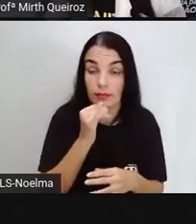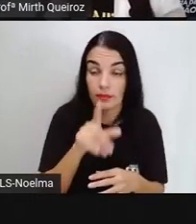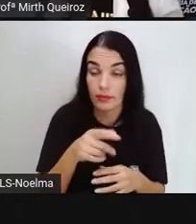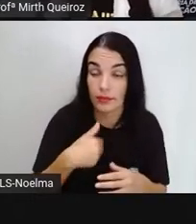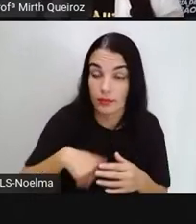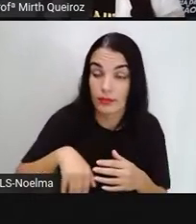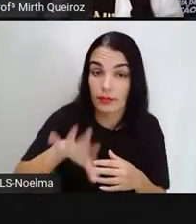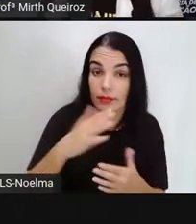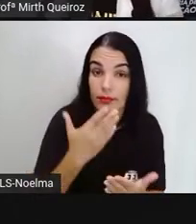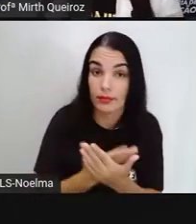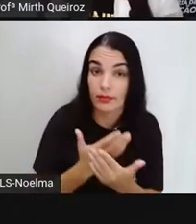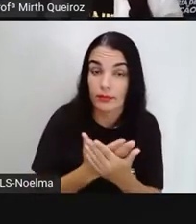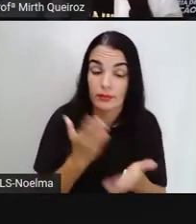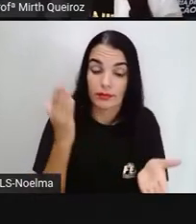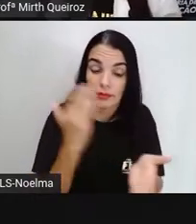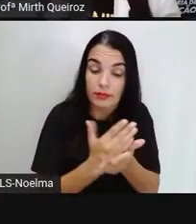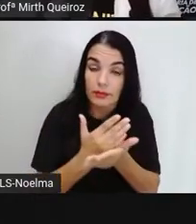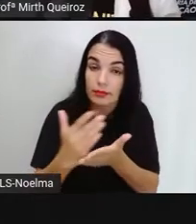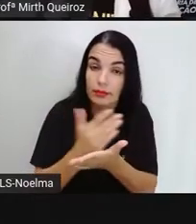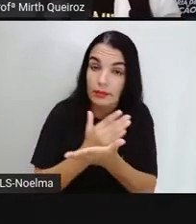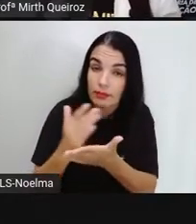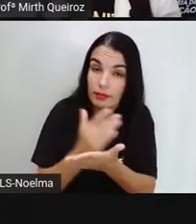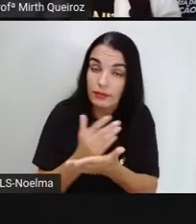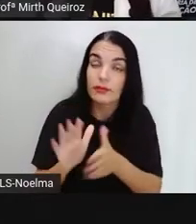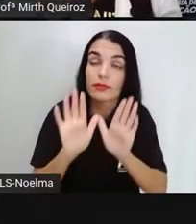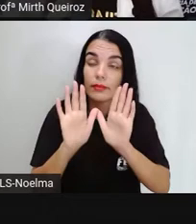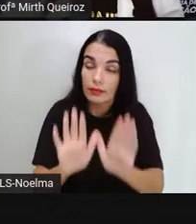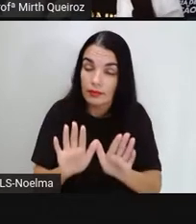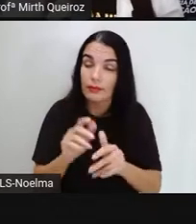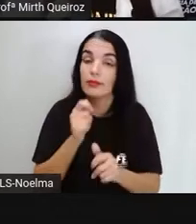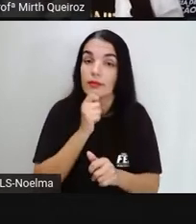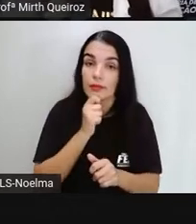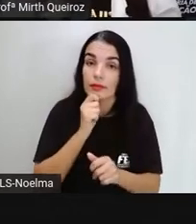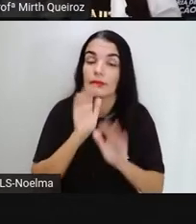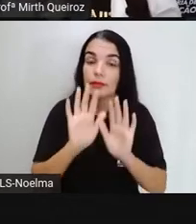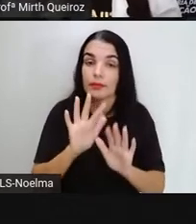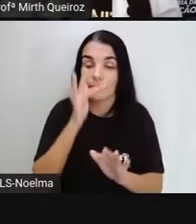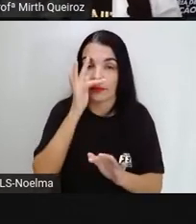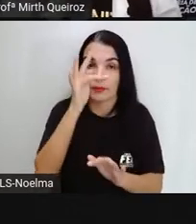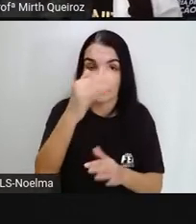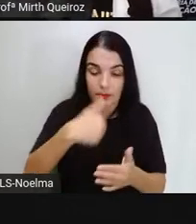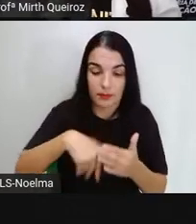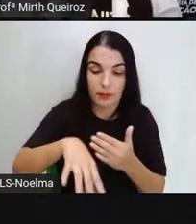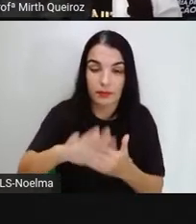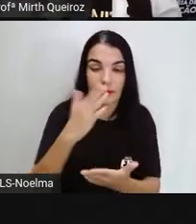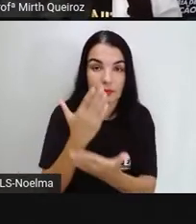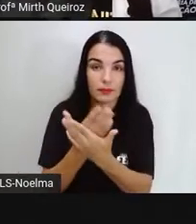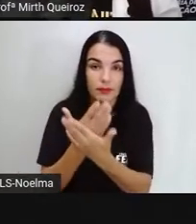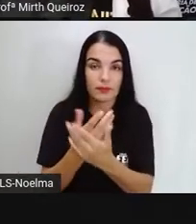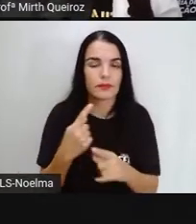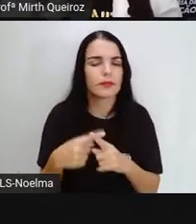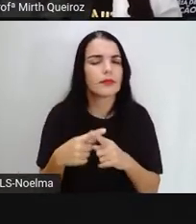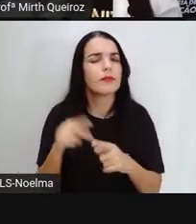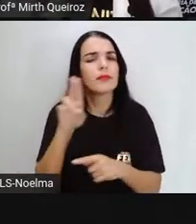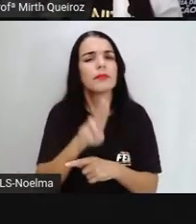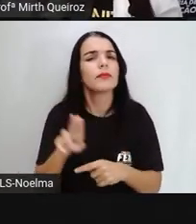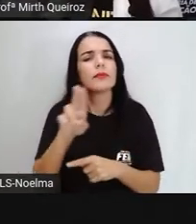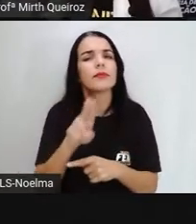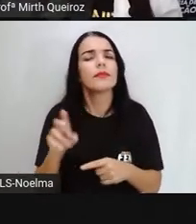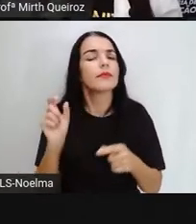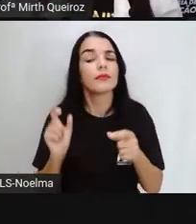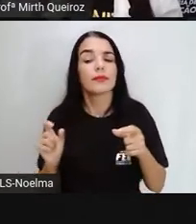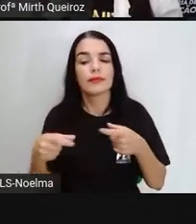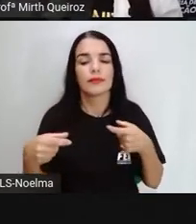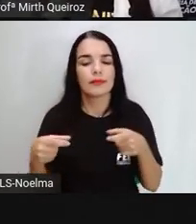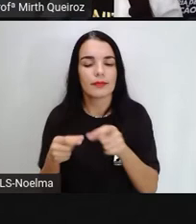estou certeza que vocês já viram um pouquinho, né? Sobre esse assunto também. A gente pode fazer a partir do uso das peças de